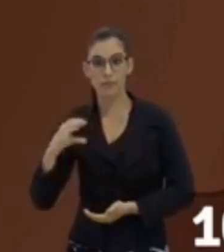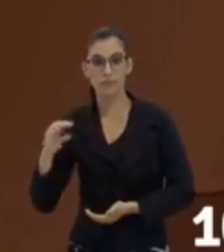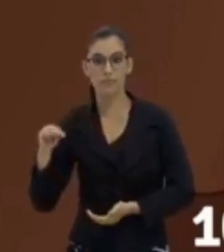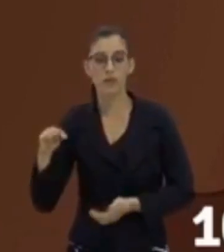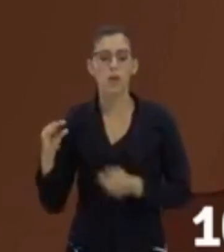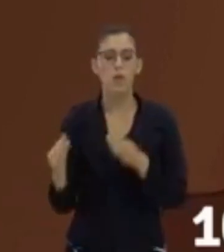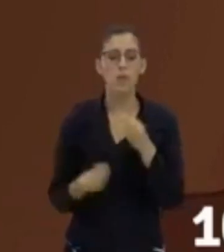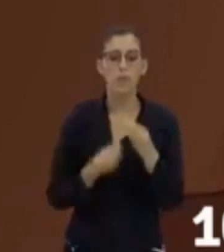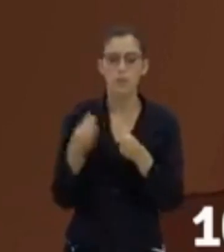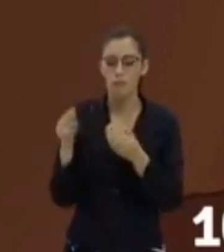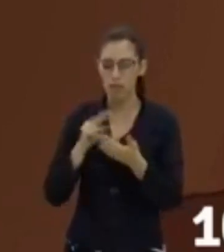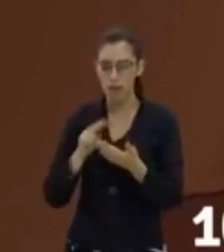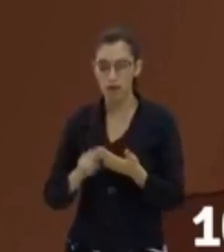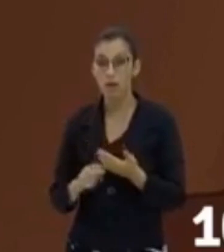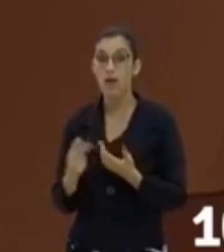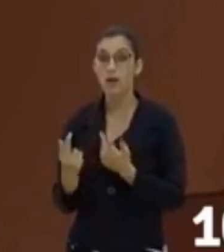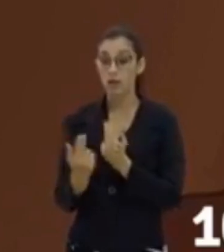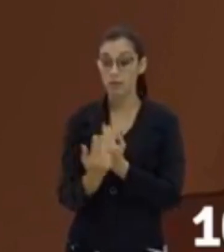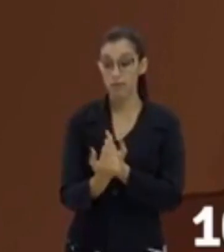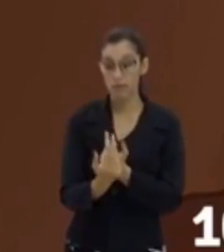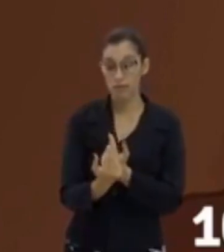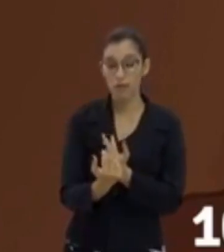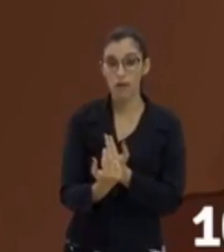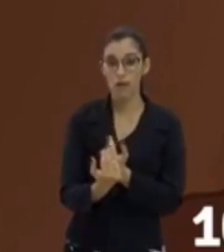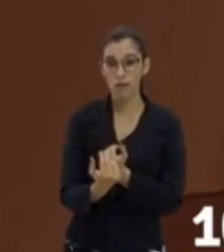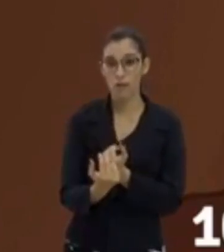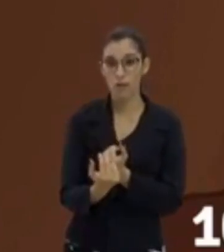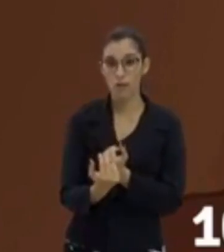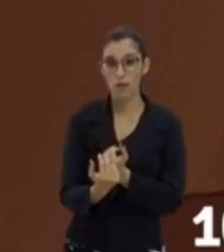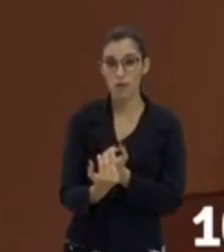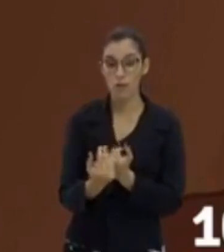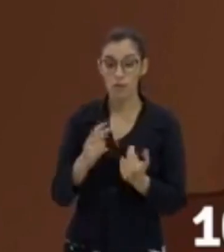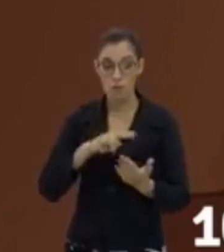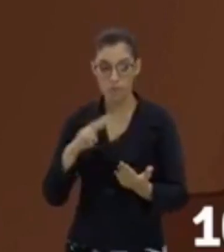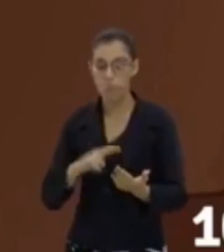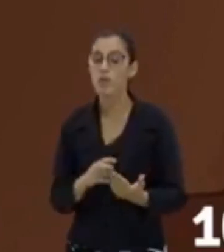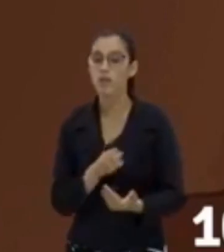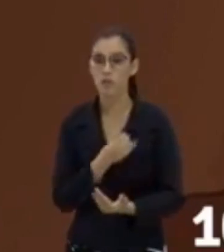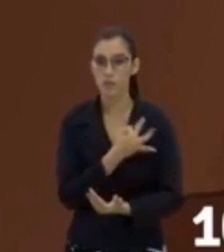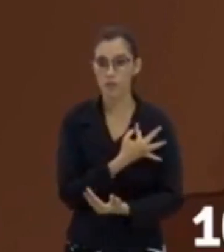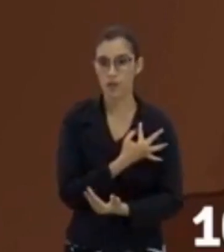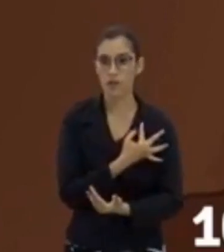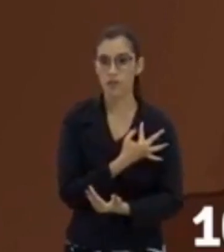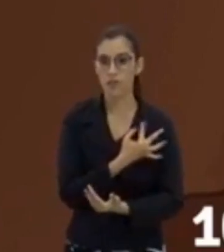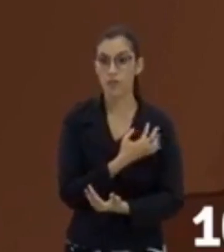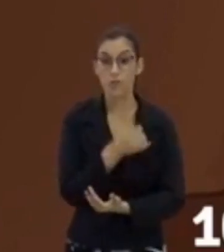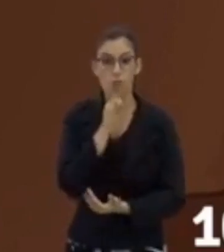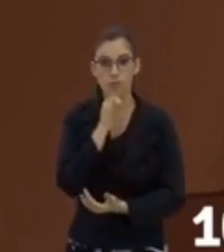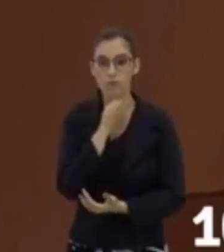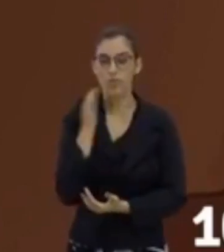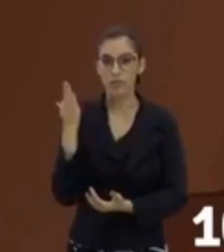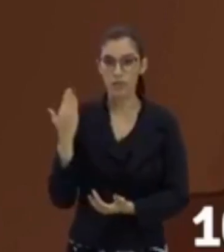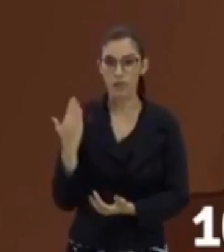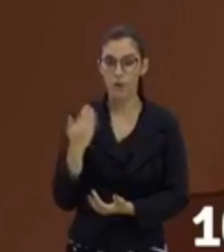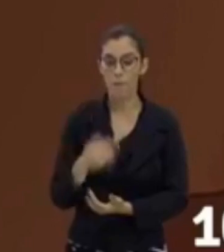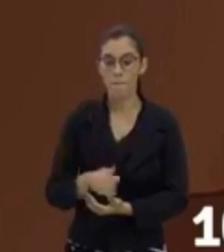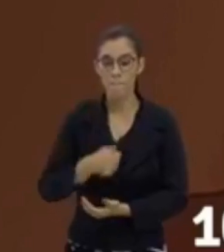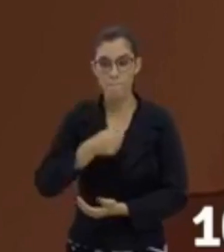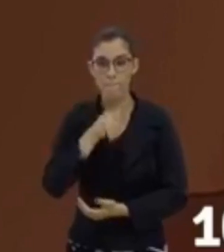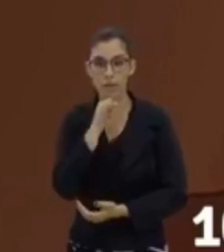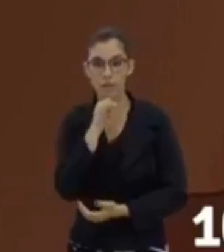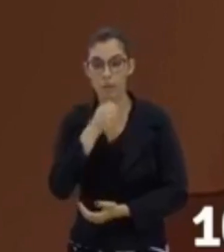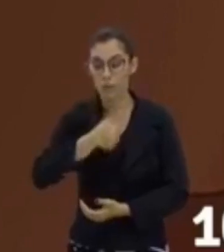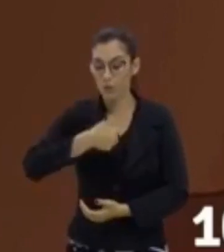leio essa escala? Igual como eu li o exemplo anterior. Um para cinquenta, porque isso daqui